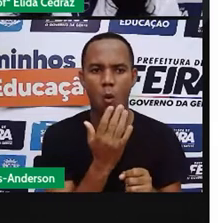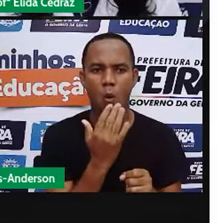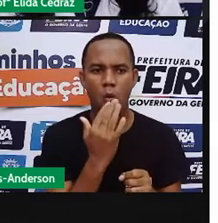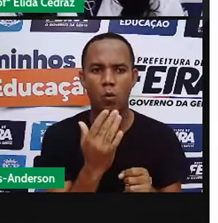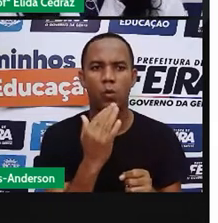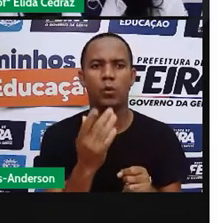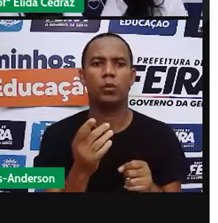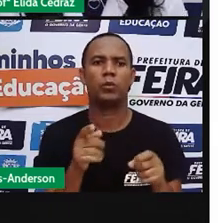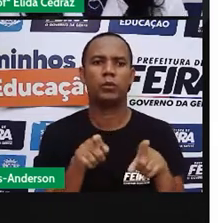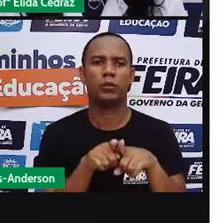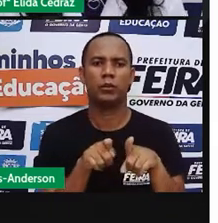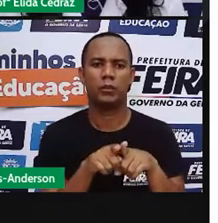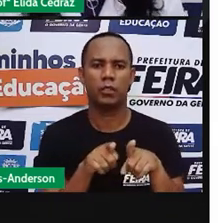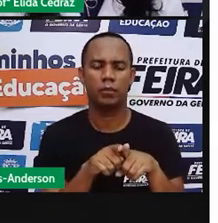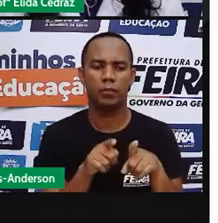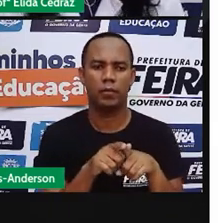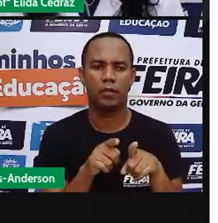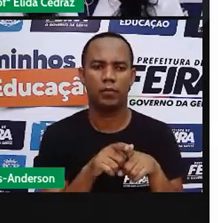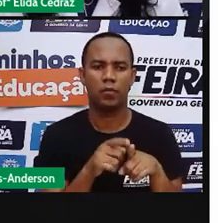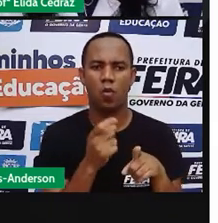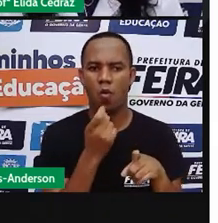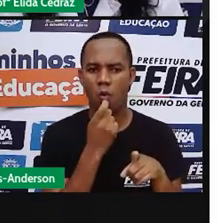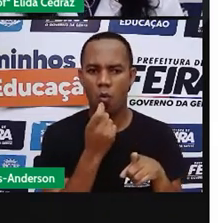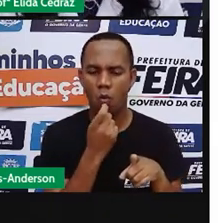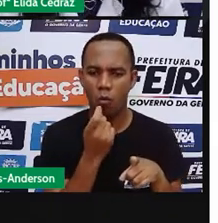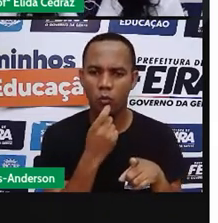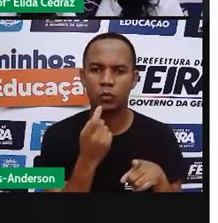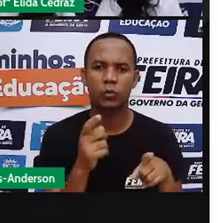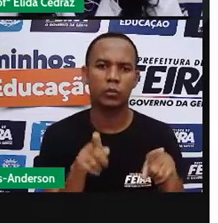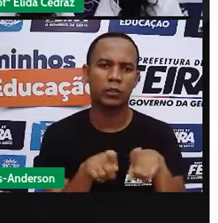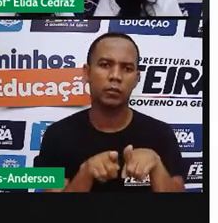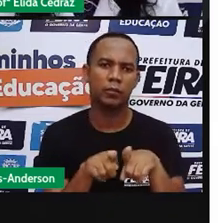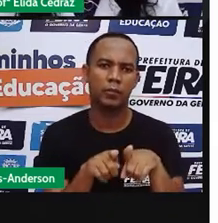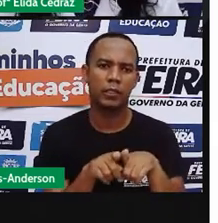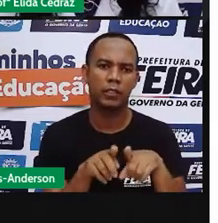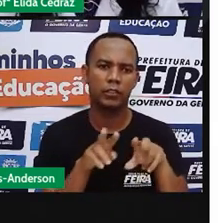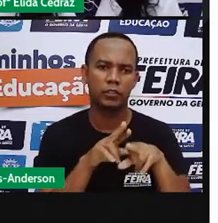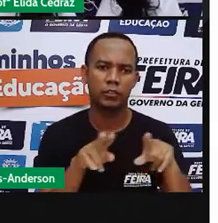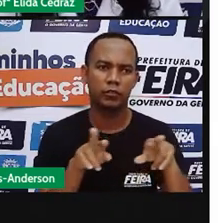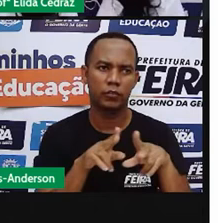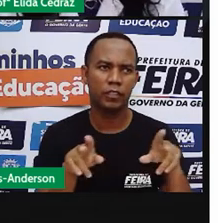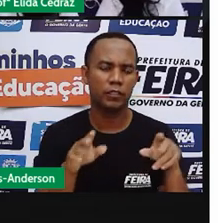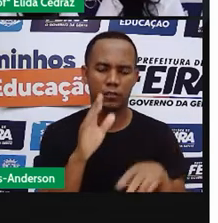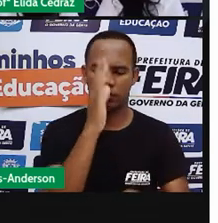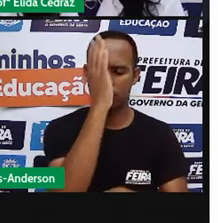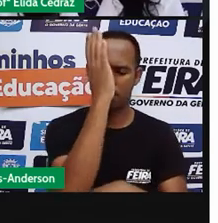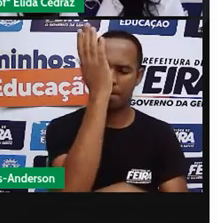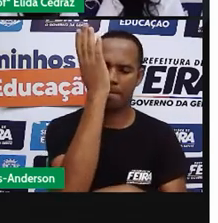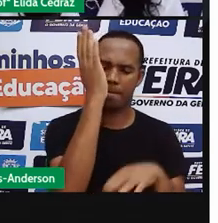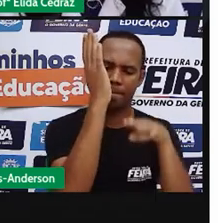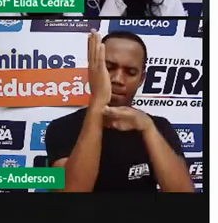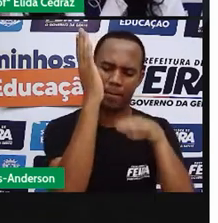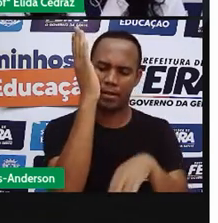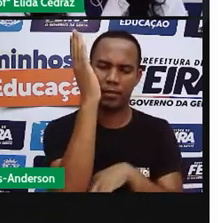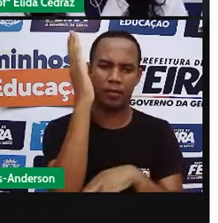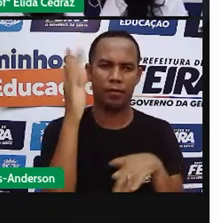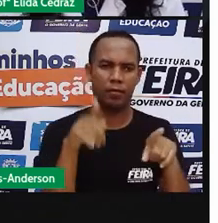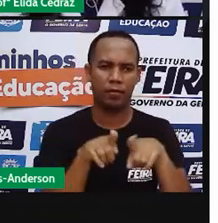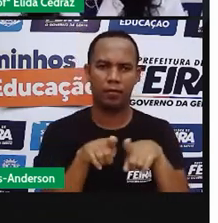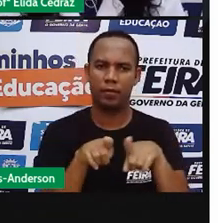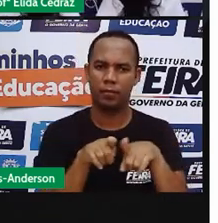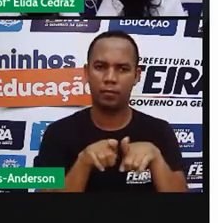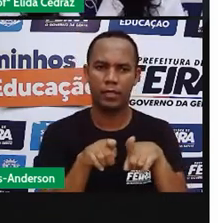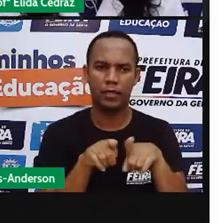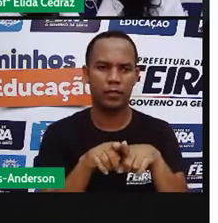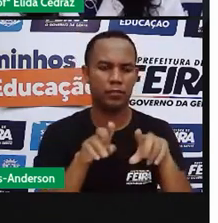bronze e marfim como matéria prima. Algumas são feitas de madeira, mas geralmente as esculturas são